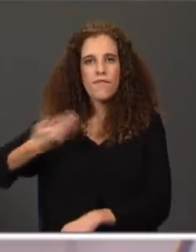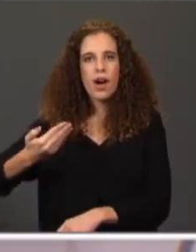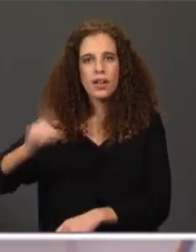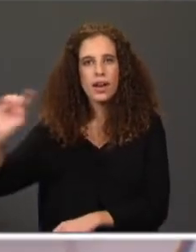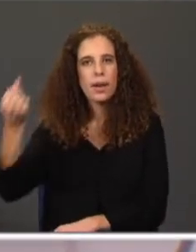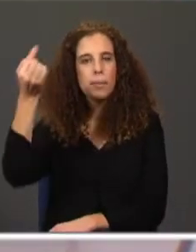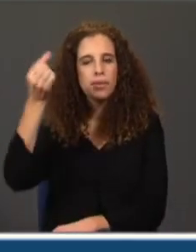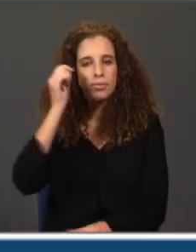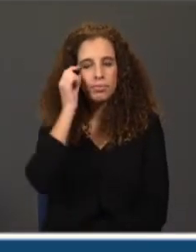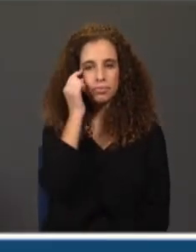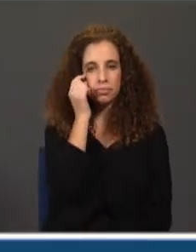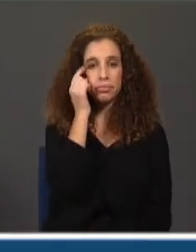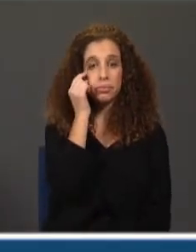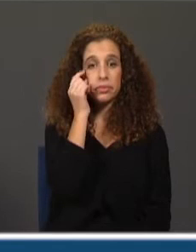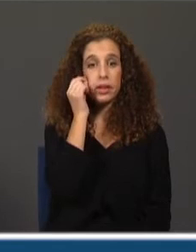num ápice.